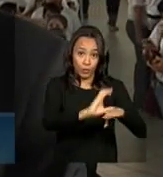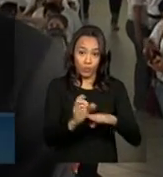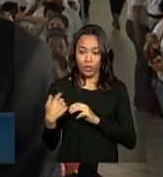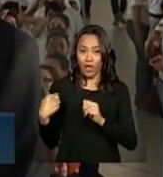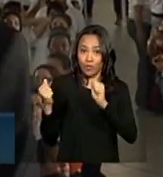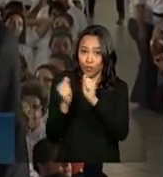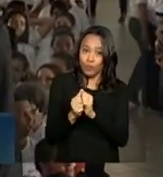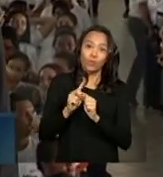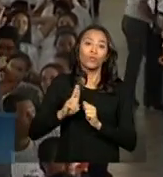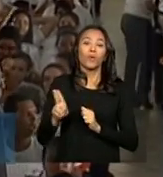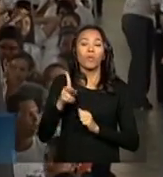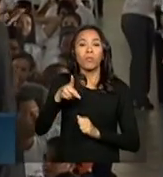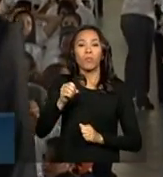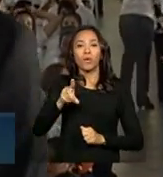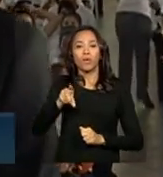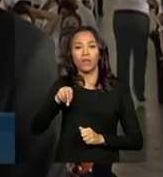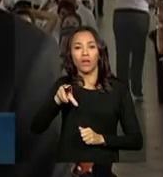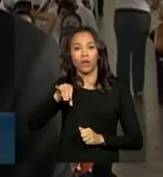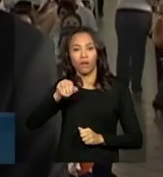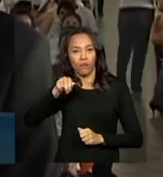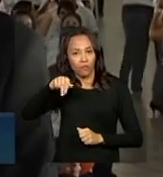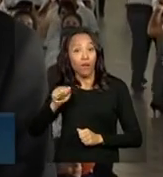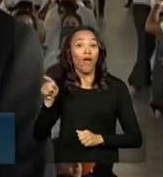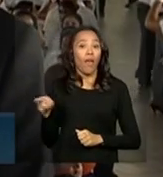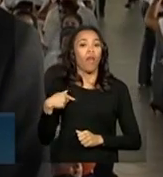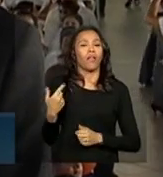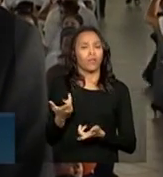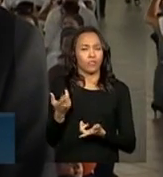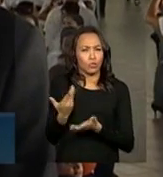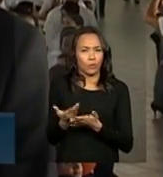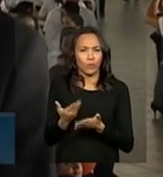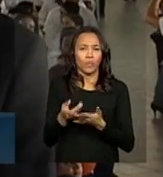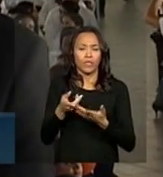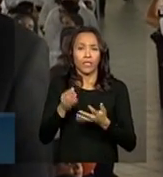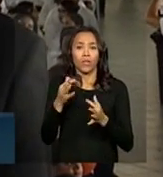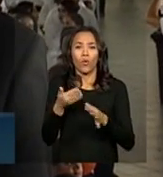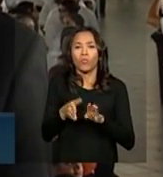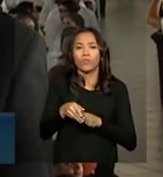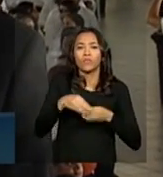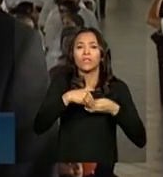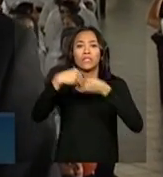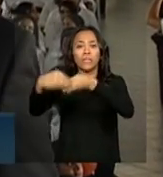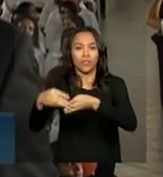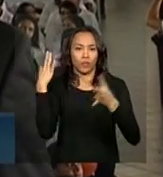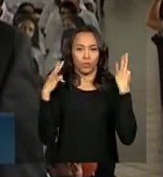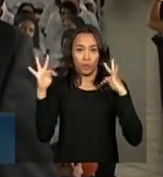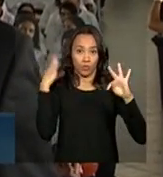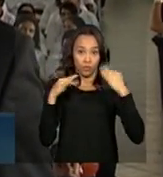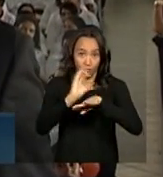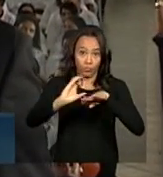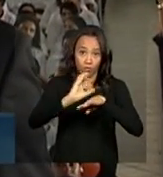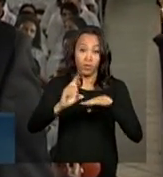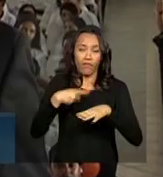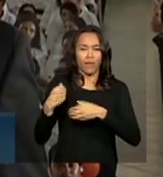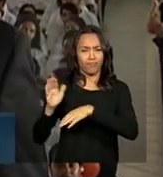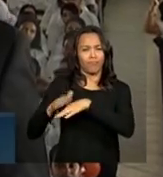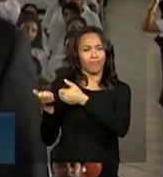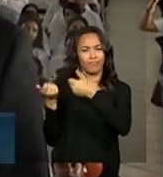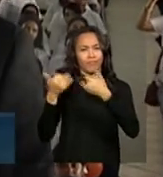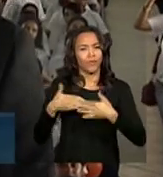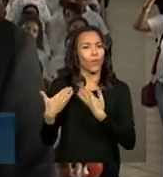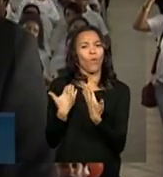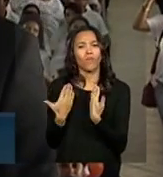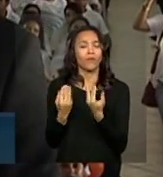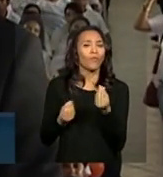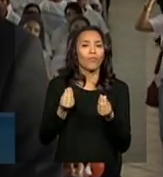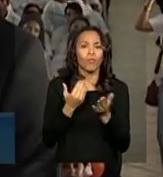Poliana Ferreira Lopes. Ela fez o curso de guia de turismo de um ano pelo Pronatec e vai conversar um pouco com a gente sobre